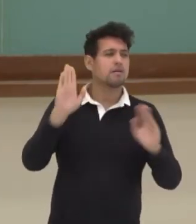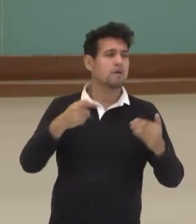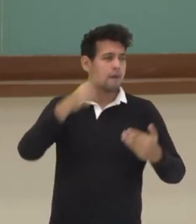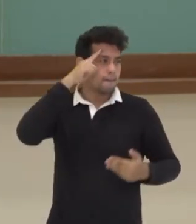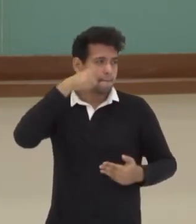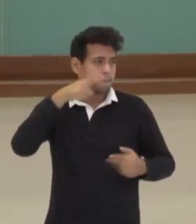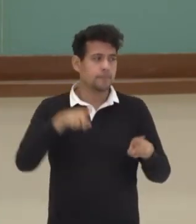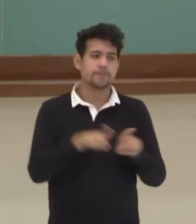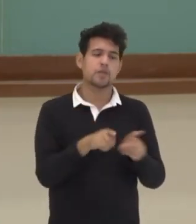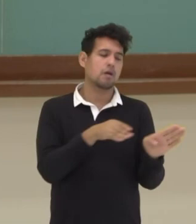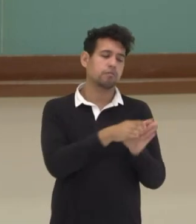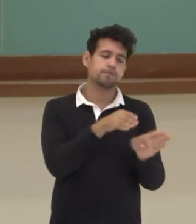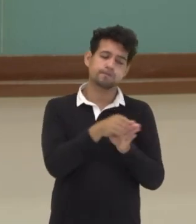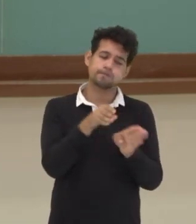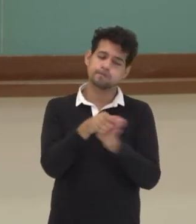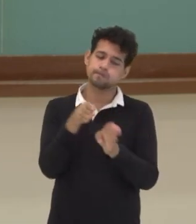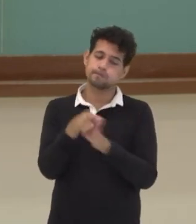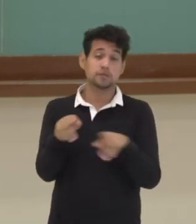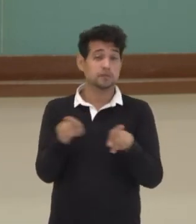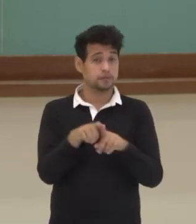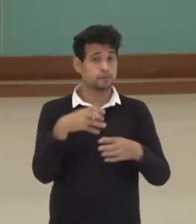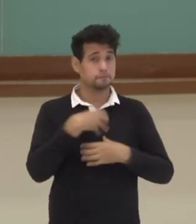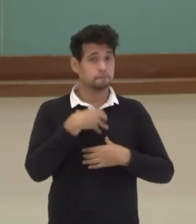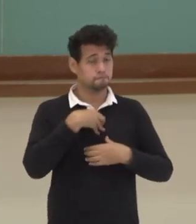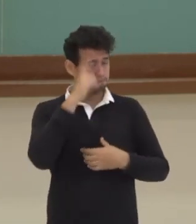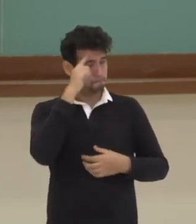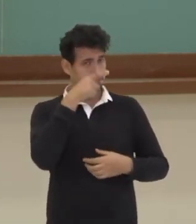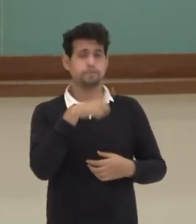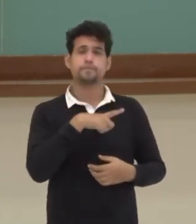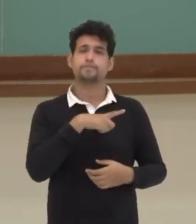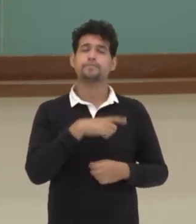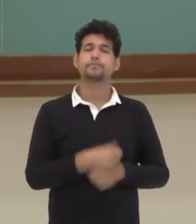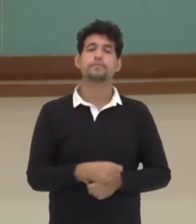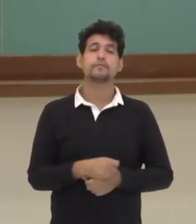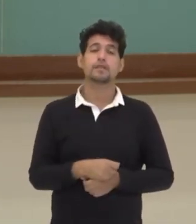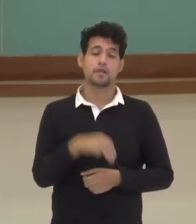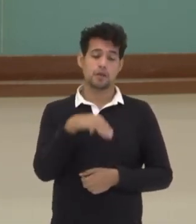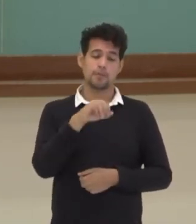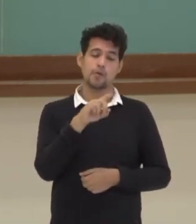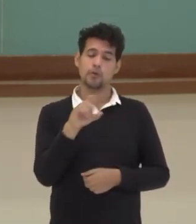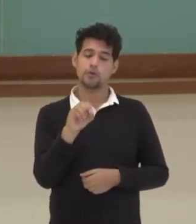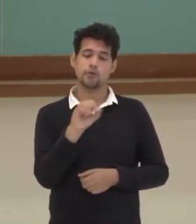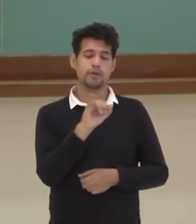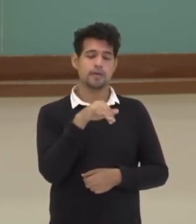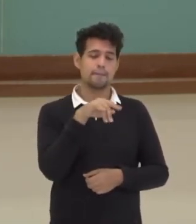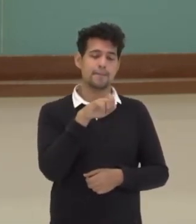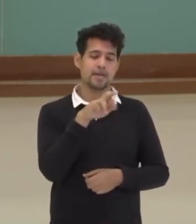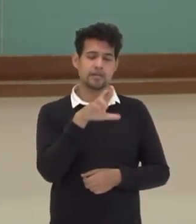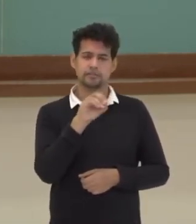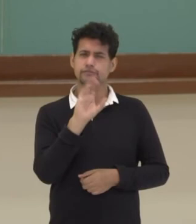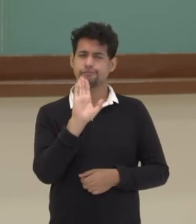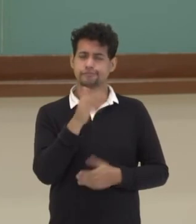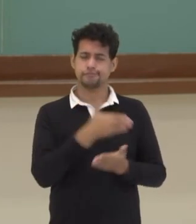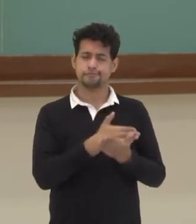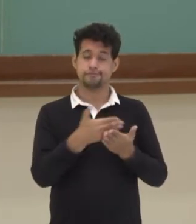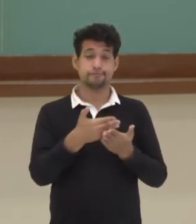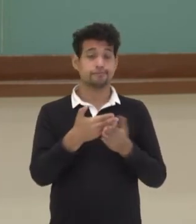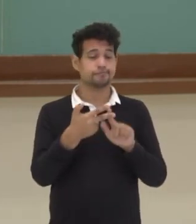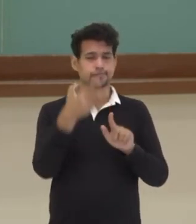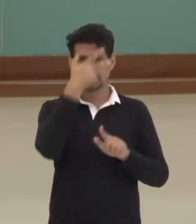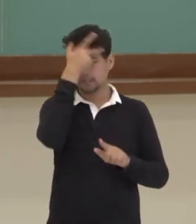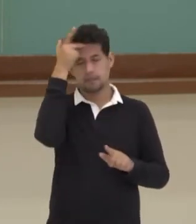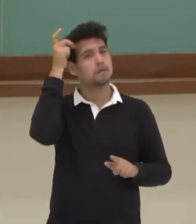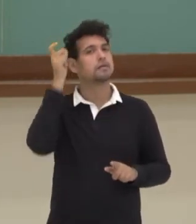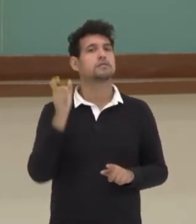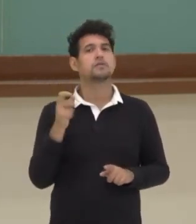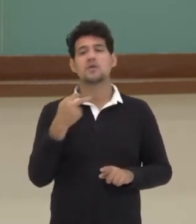ordens, né, as orientações que o modo imperativo. O modo imperativo, ele já começa na segunda pessoa, porque eu não